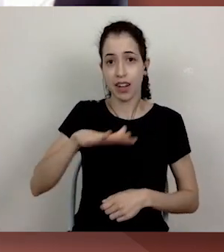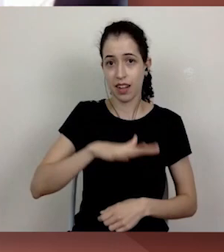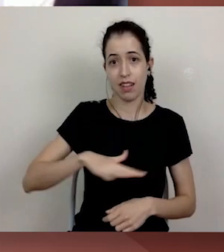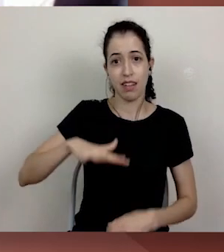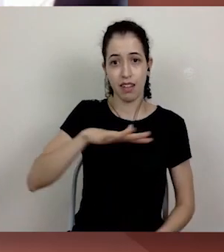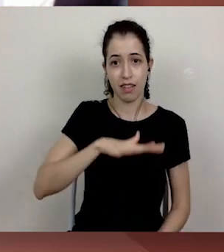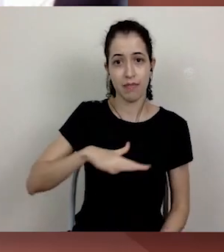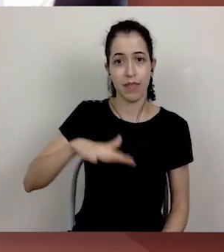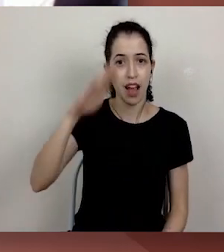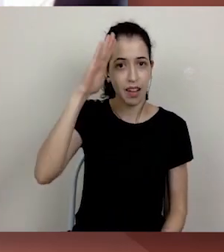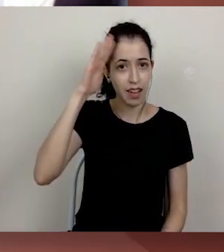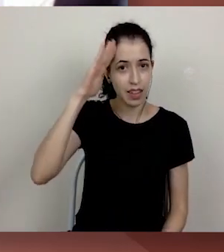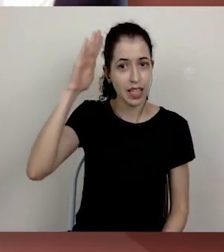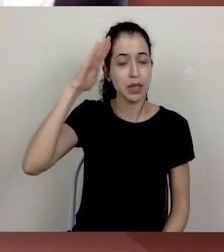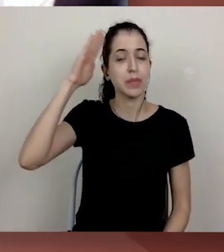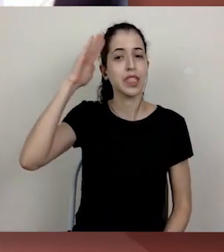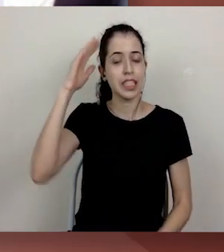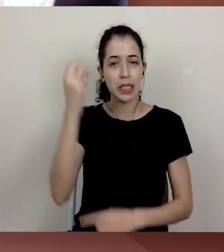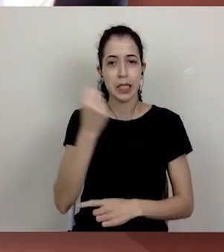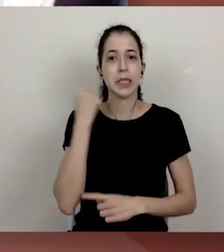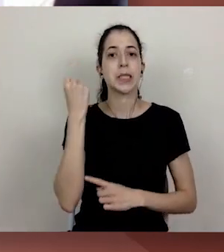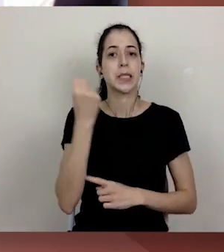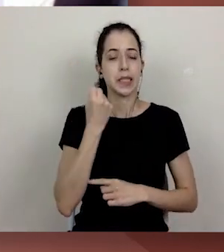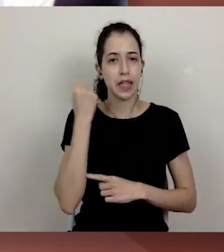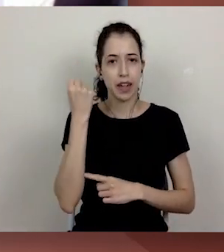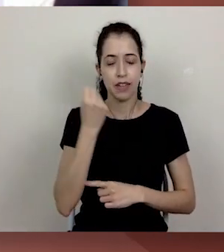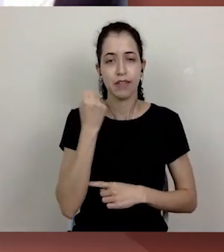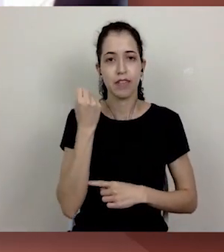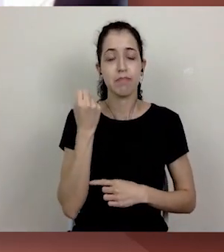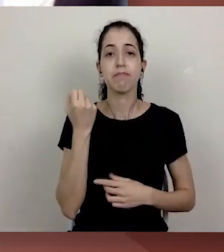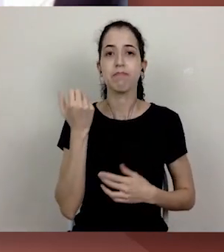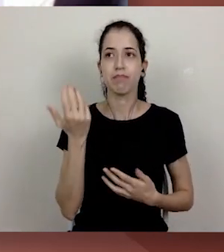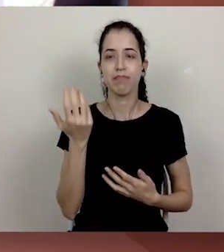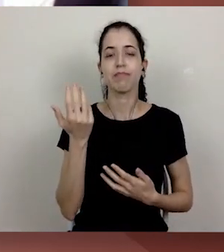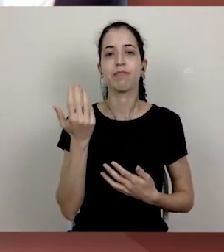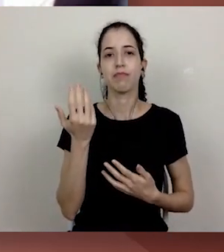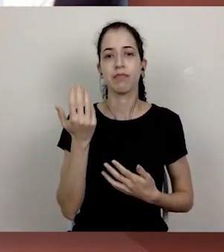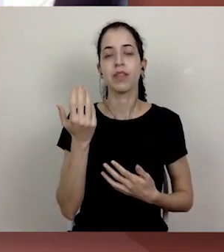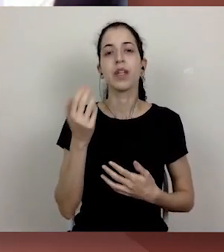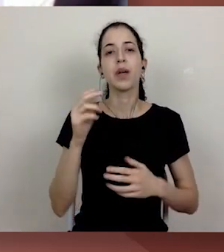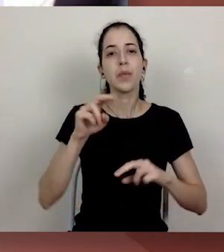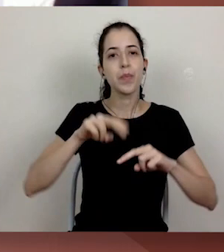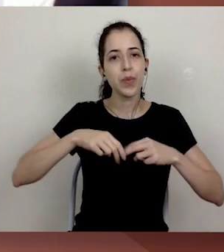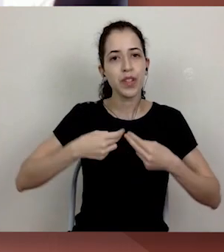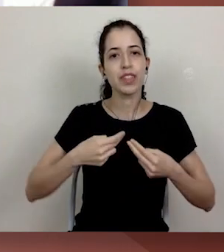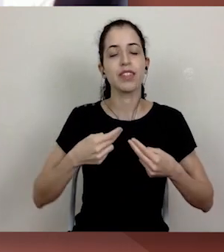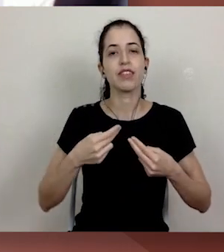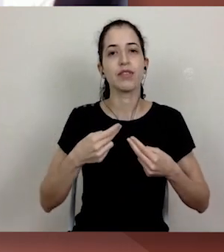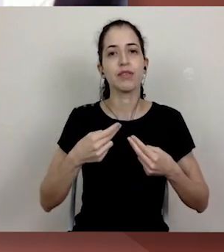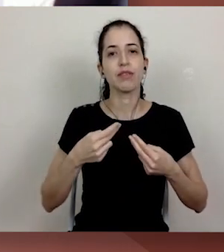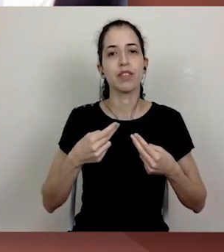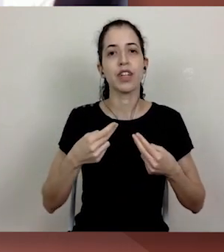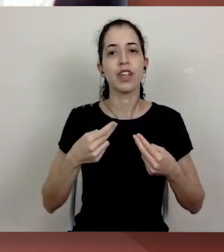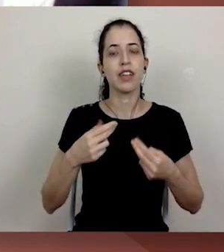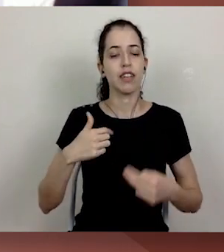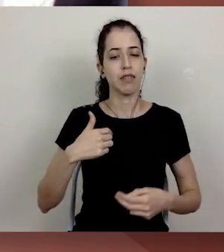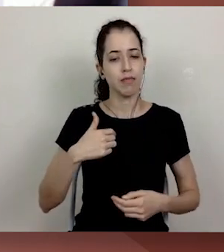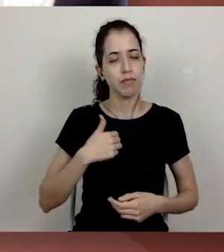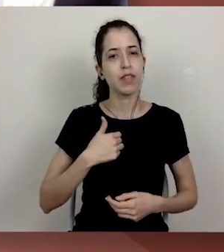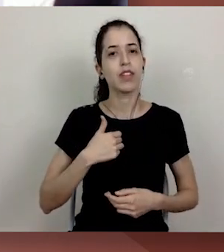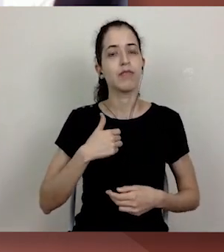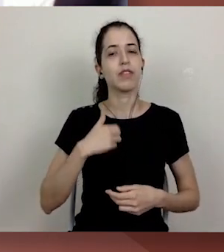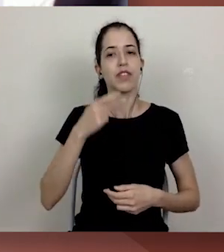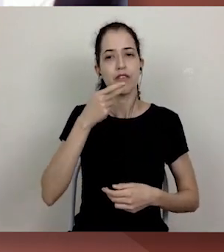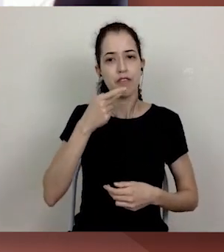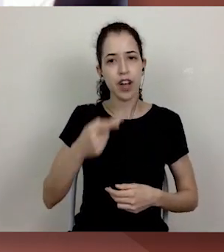bem explorou a Jesus. Por isso, reitero nessa mensagem a minha defesa dos direitos das mulheres e